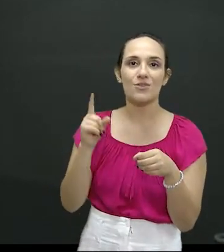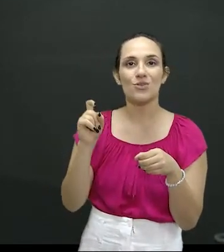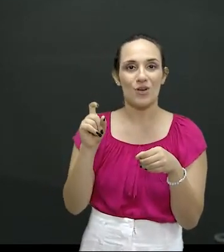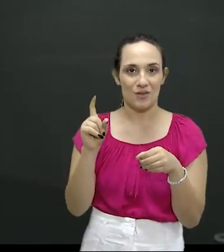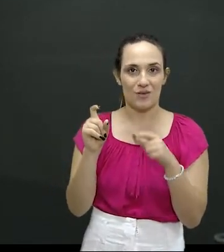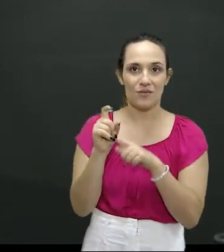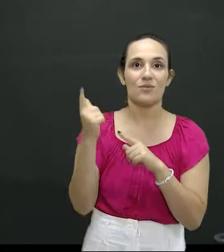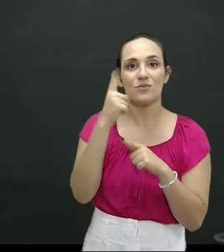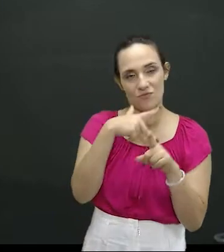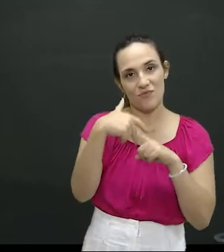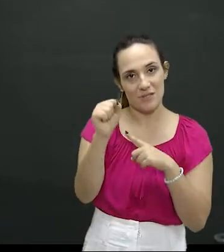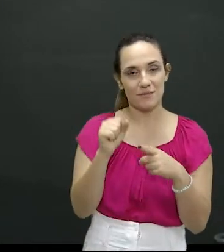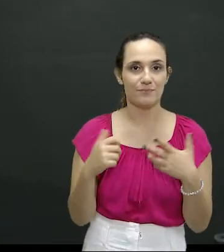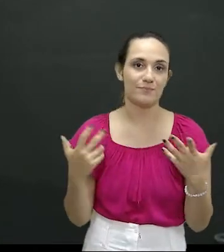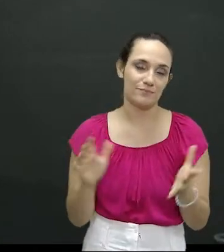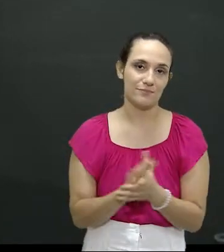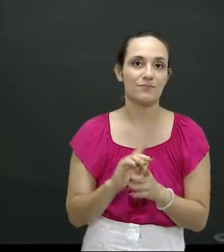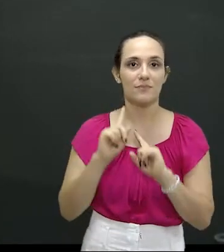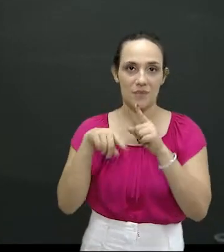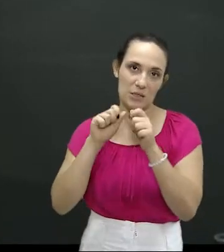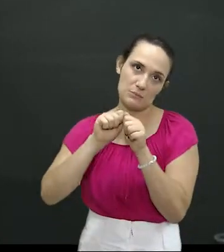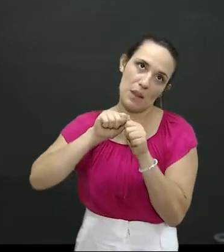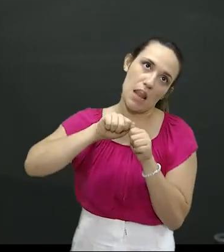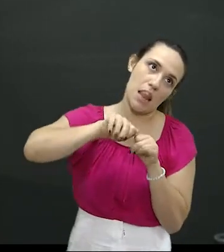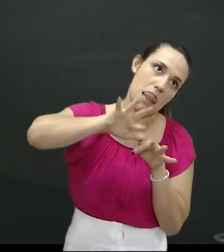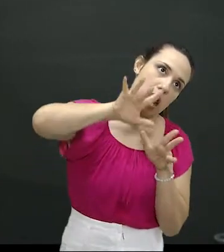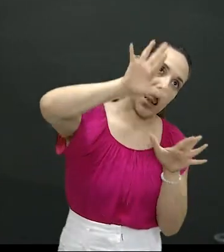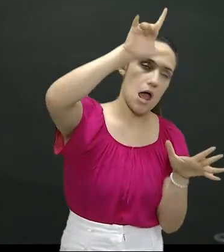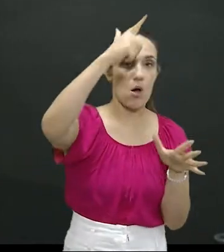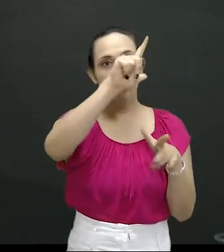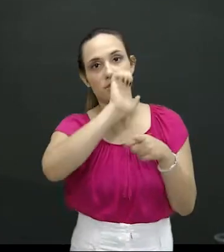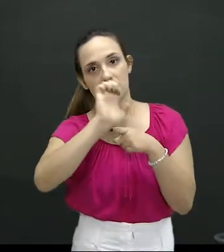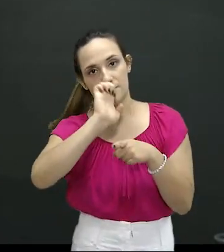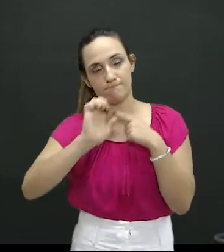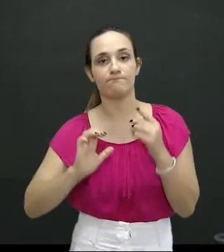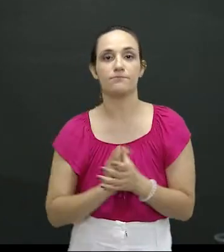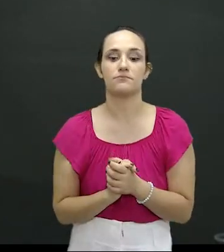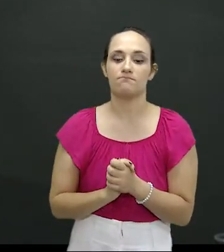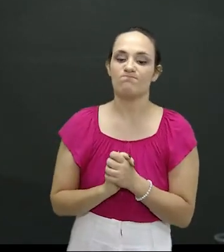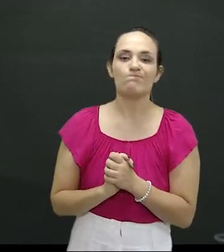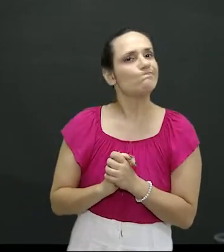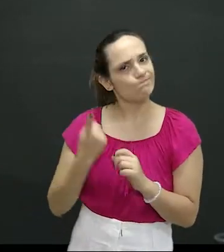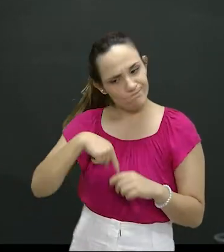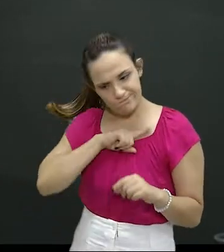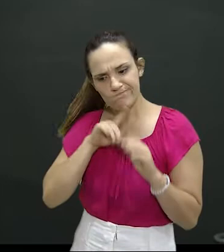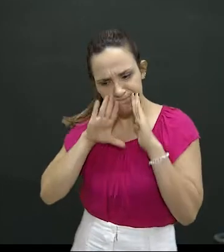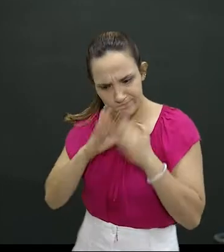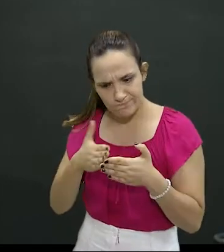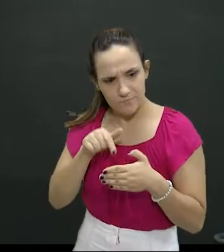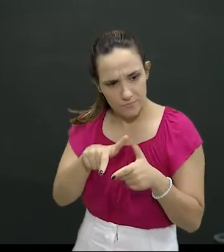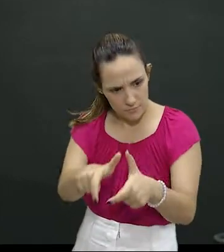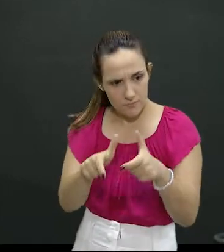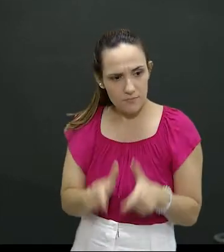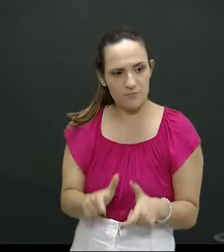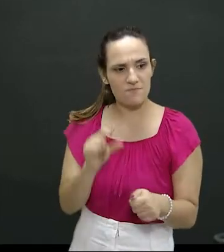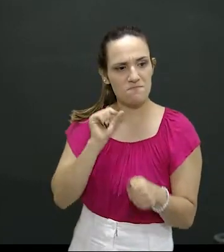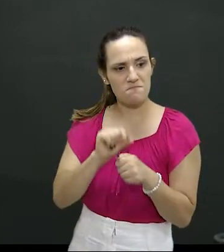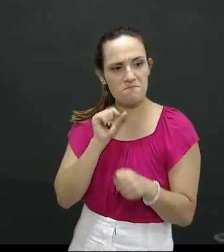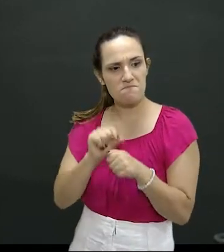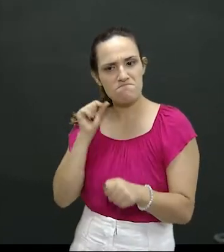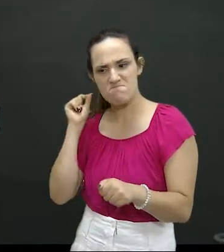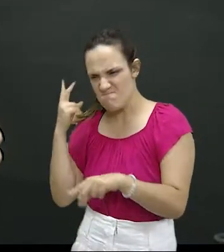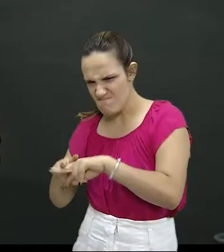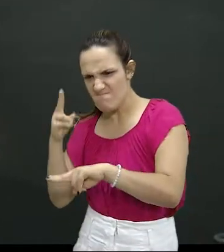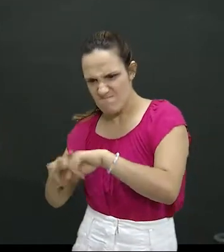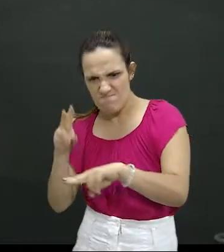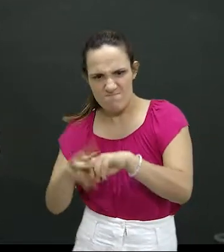teriam sido obtido sucesso. Depois seria dispensar para outros estados. Mas nós focamos na situação, fizemos várias apreensões,